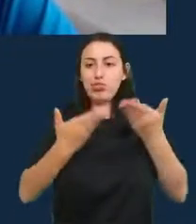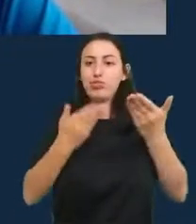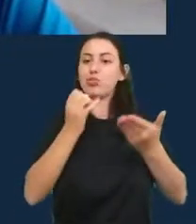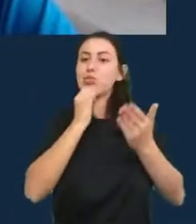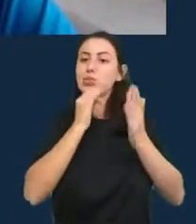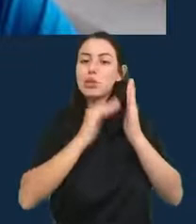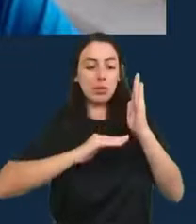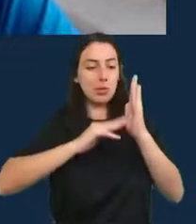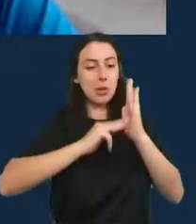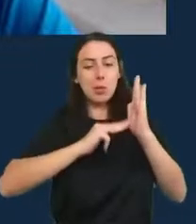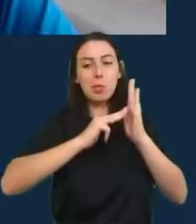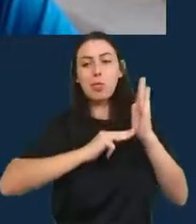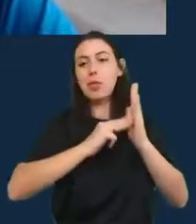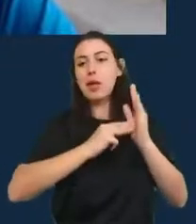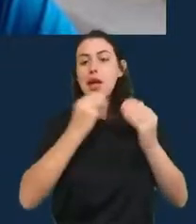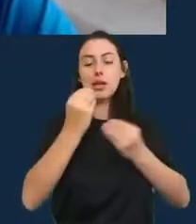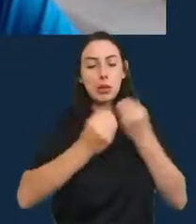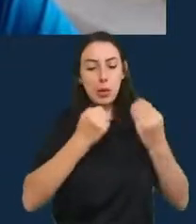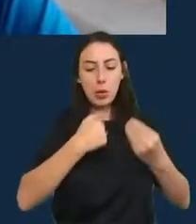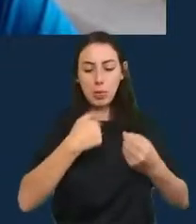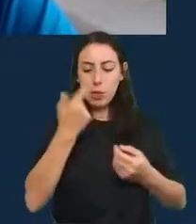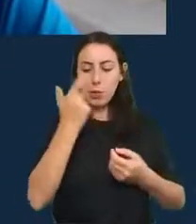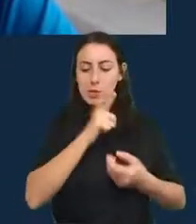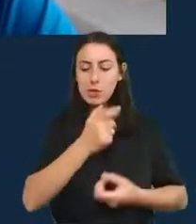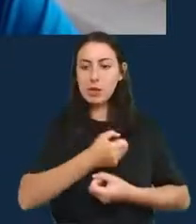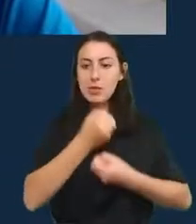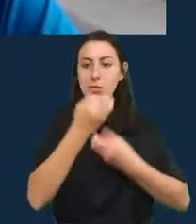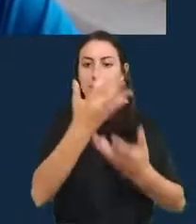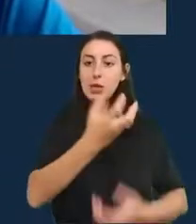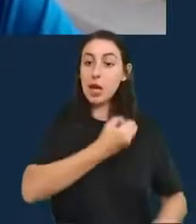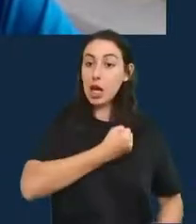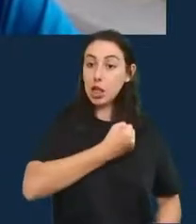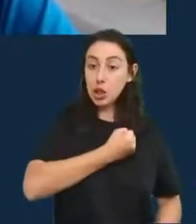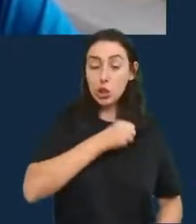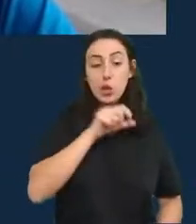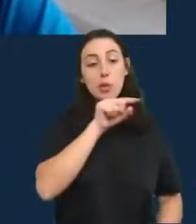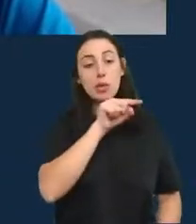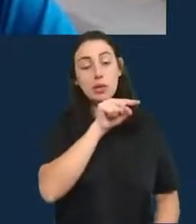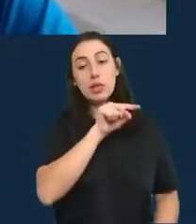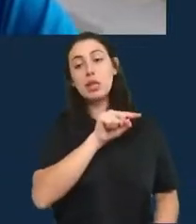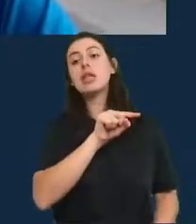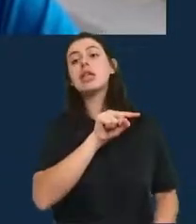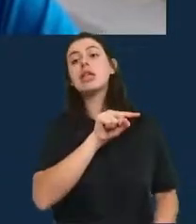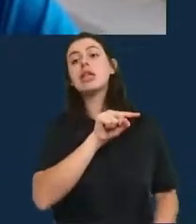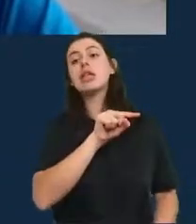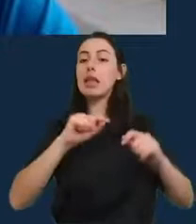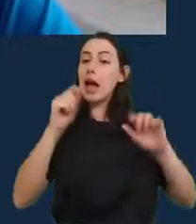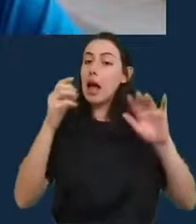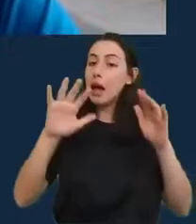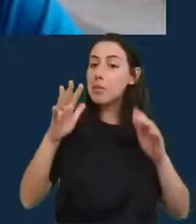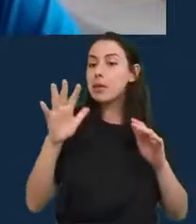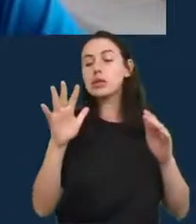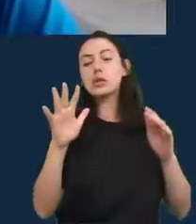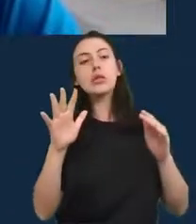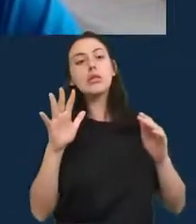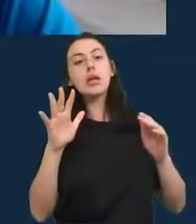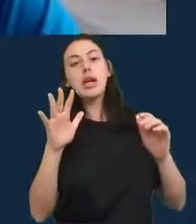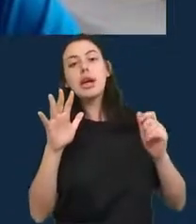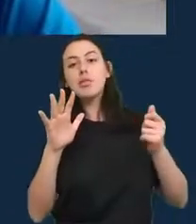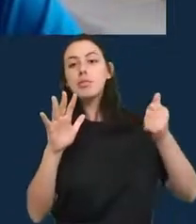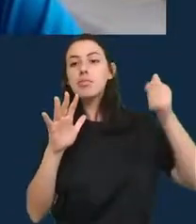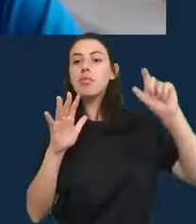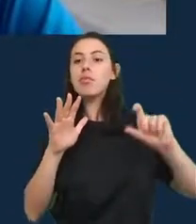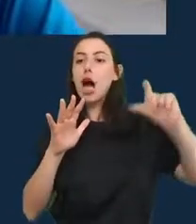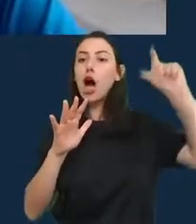sobre esse é um número possível mas pode ser baixo assim ou alto assim a certeza estatística associada a esses valores e tal